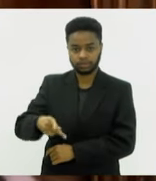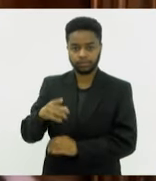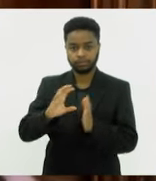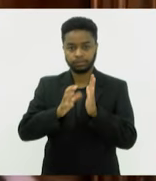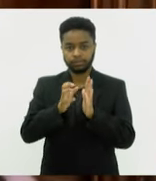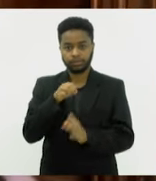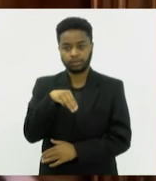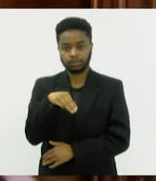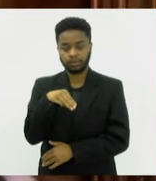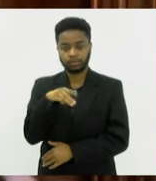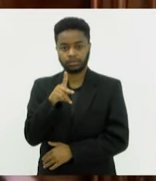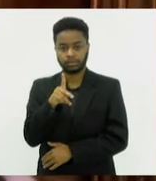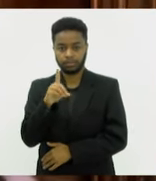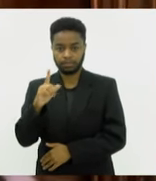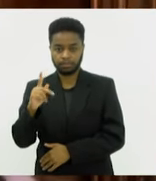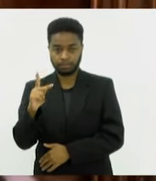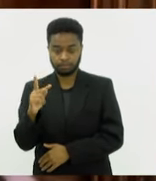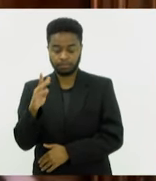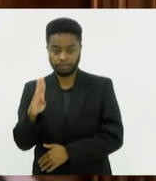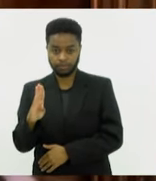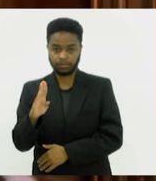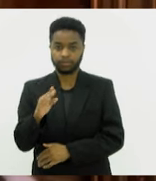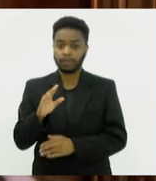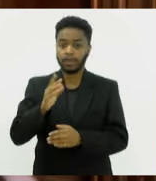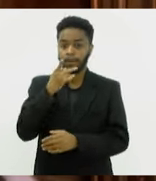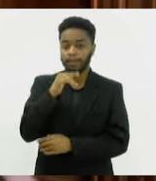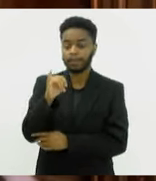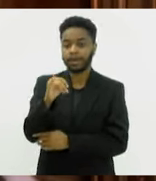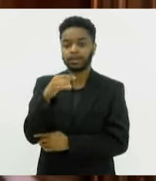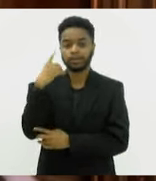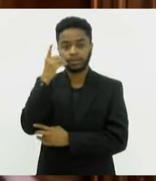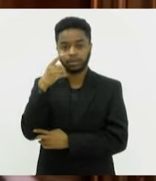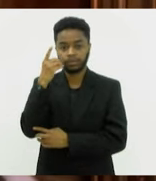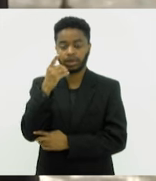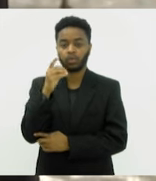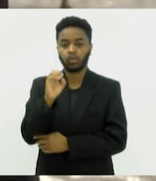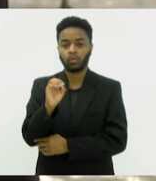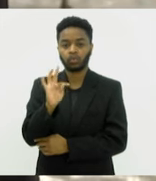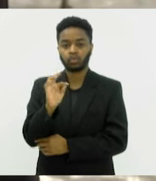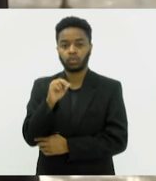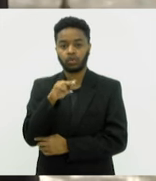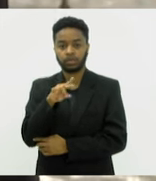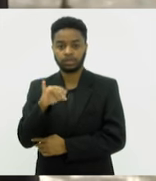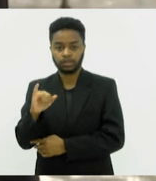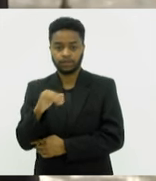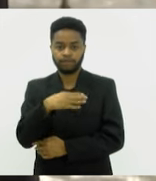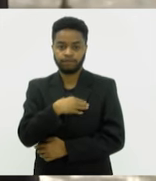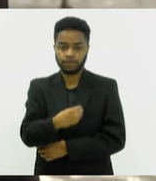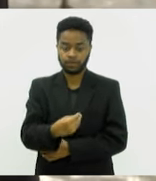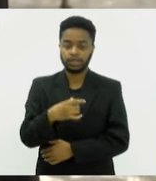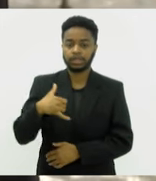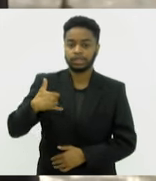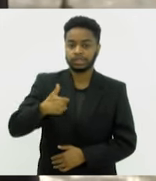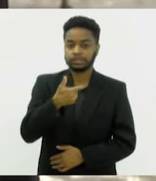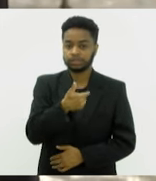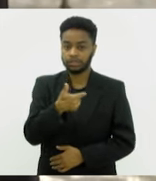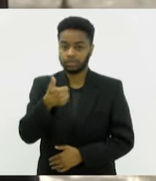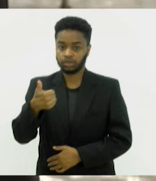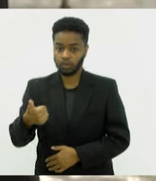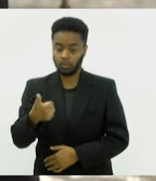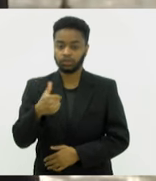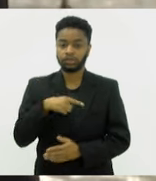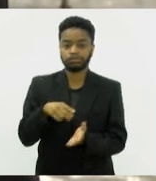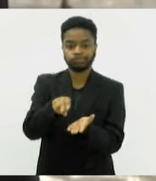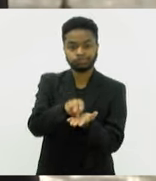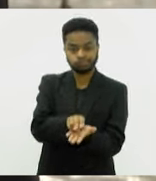do deputado federal Otônia de Paula. O parlamentar tinha 71 anos e estava internado em um hospital particular na Zona Oeste do